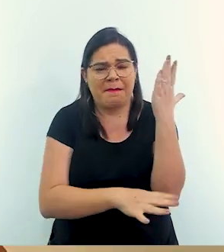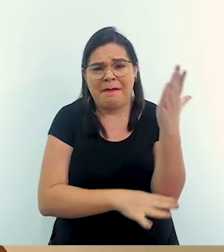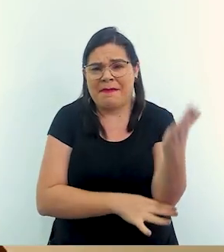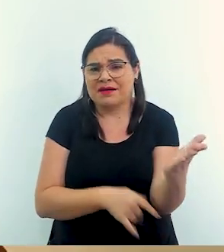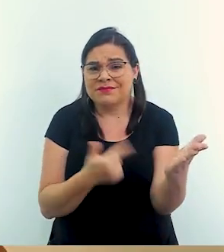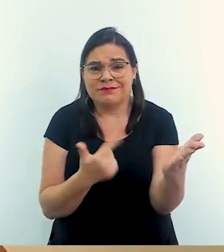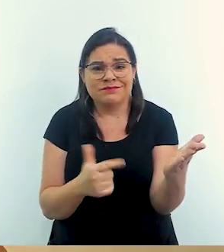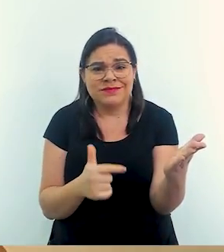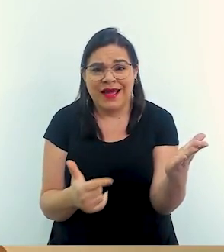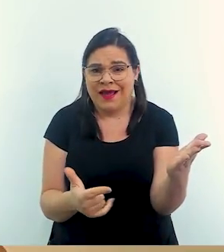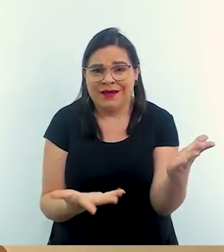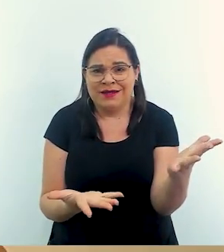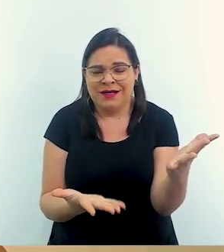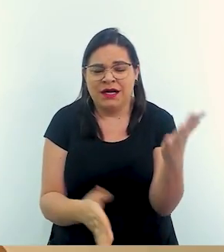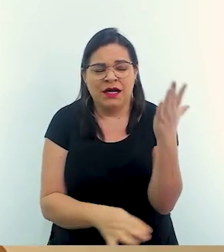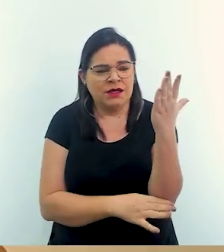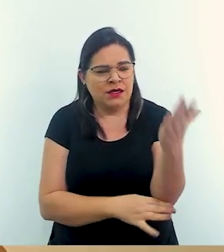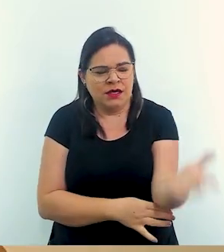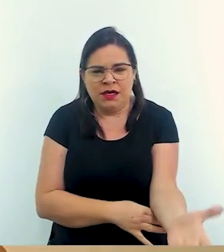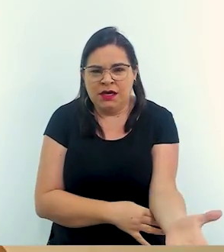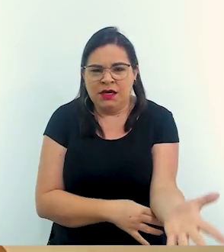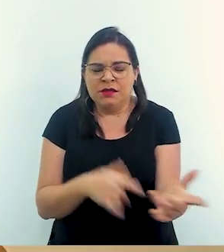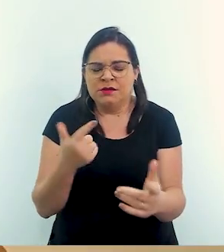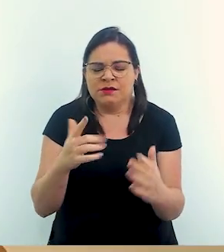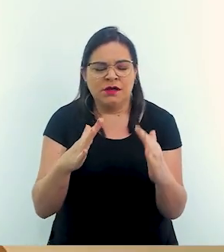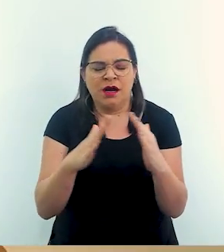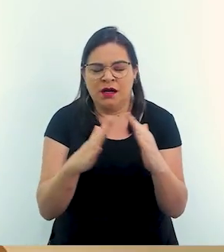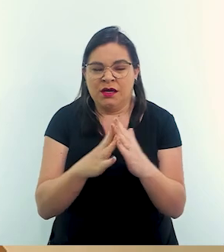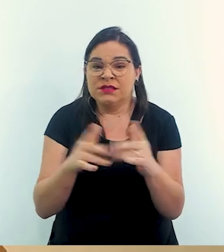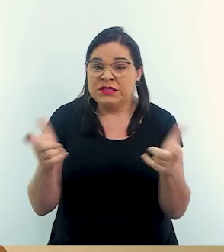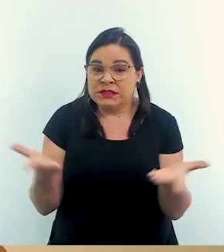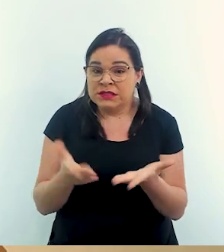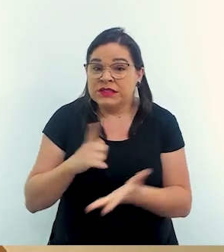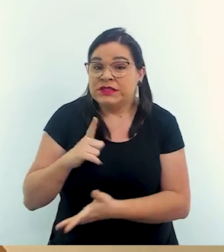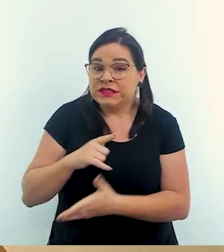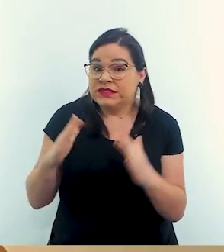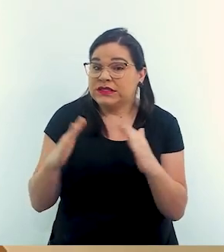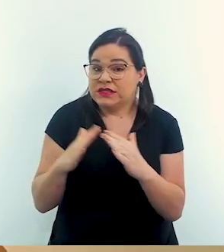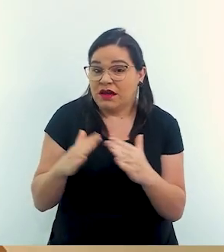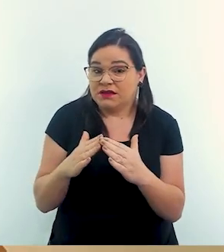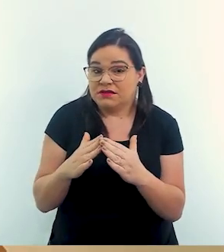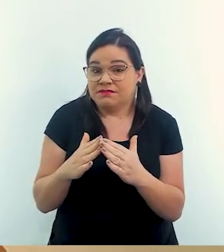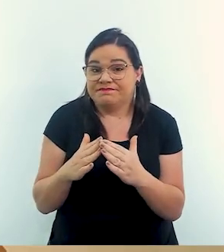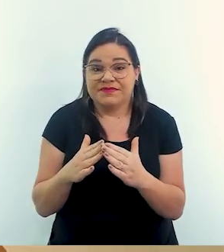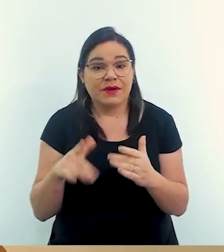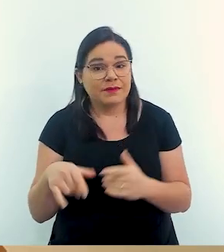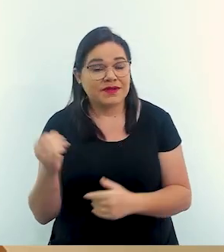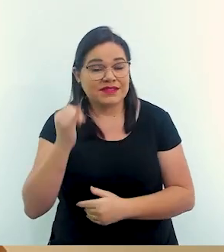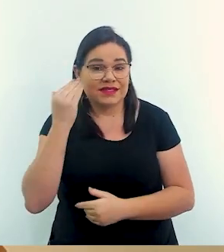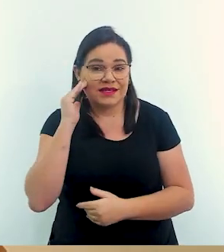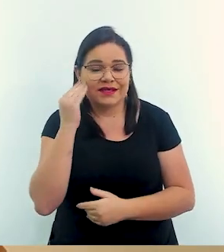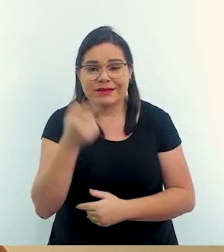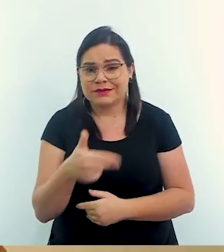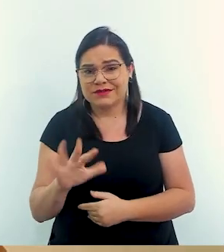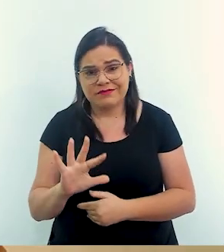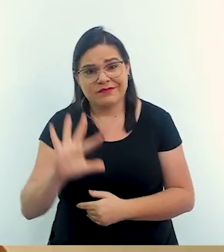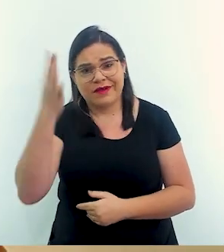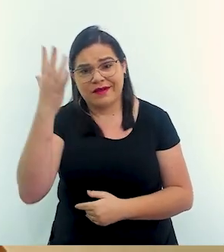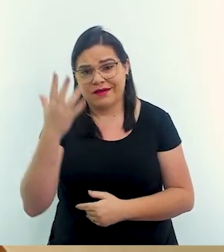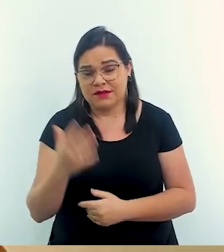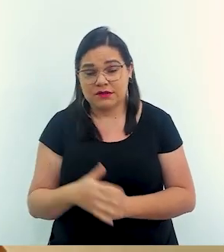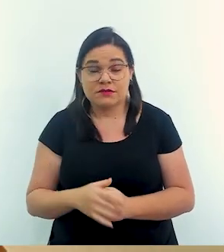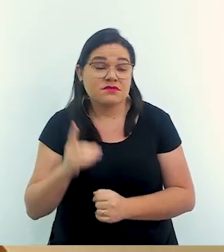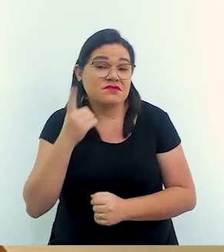muito grande, aonde não existiam casas em costas. Hoje existem. Então é importante que as pessoas entendam que isso vai